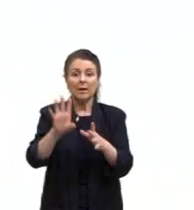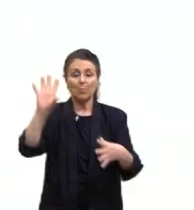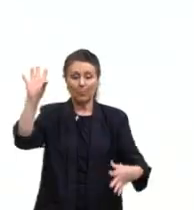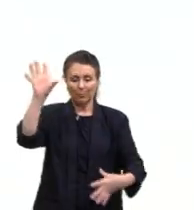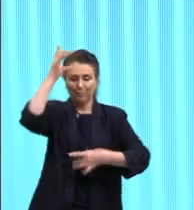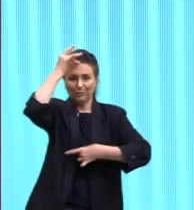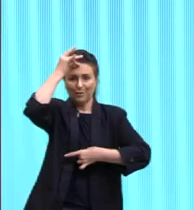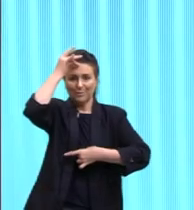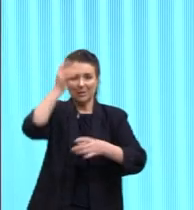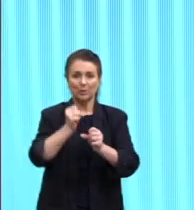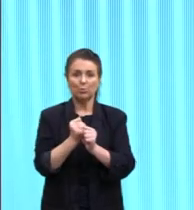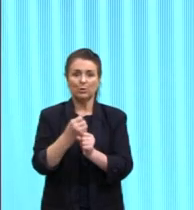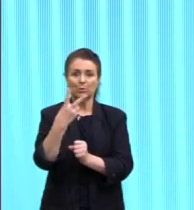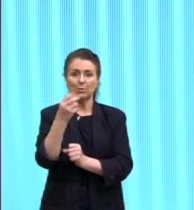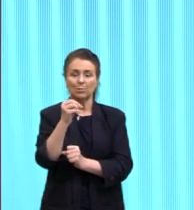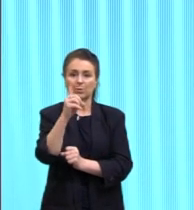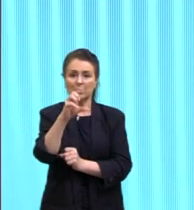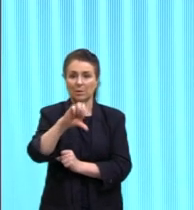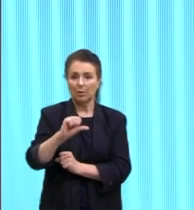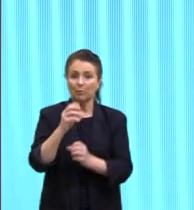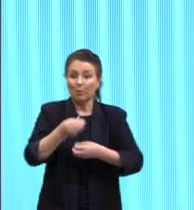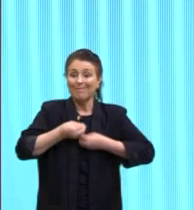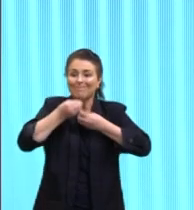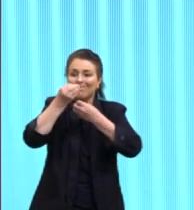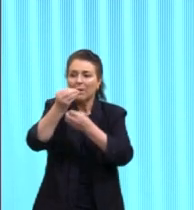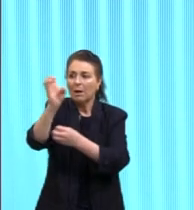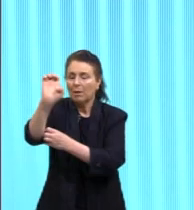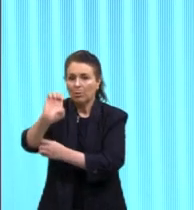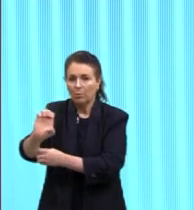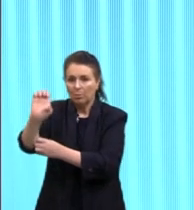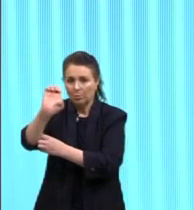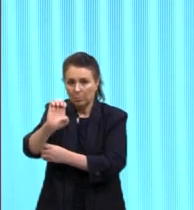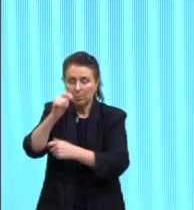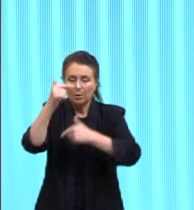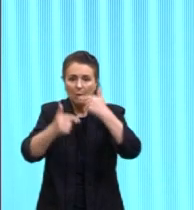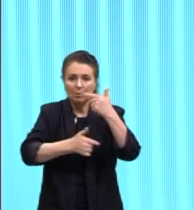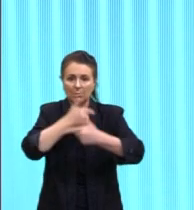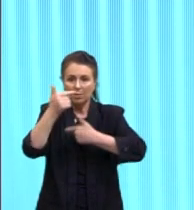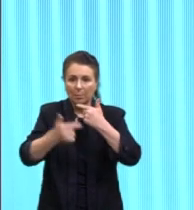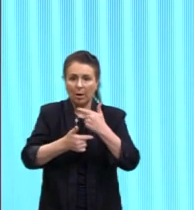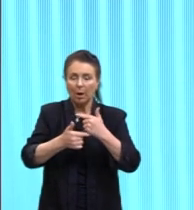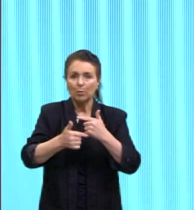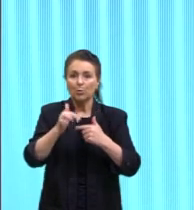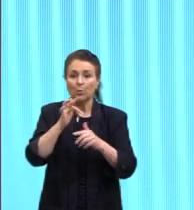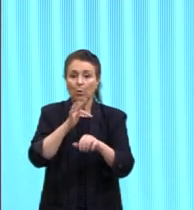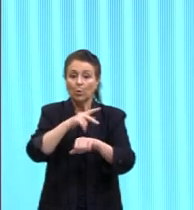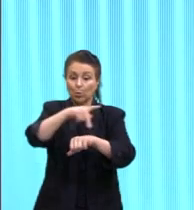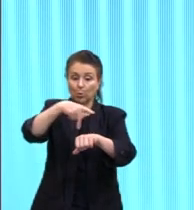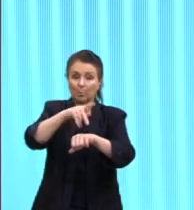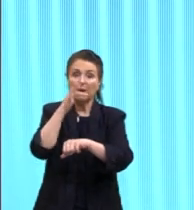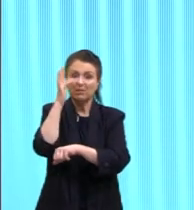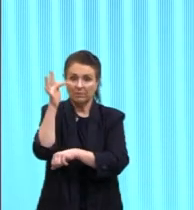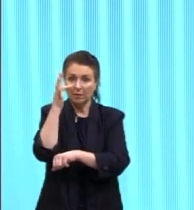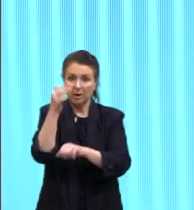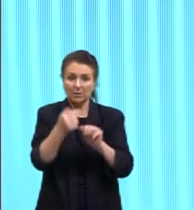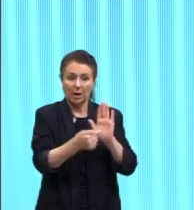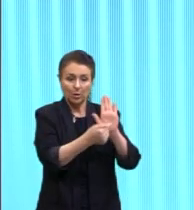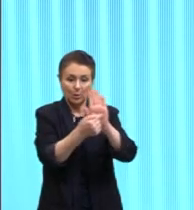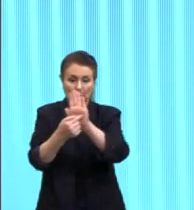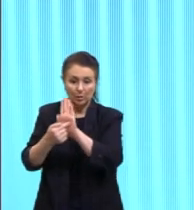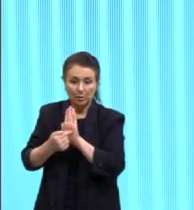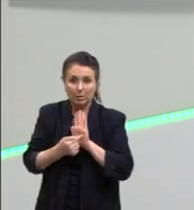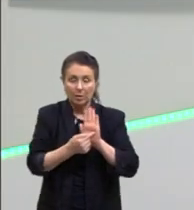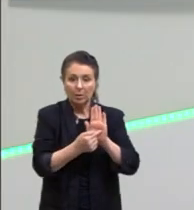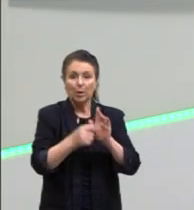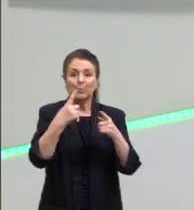2019 foi entregue aos europeus. É um trabalho que ficou na França em exposição, porque o